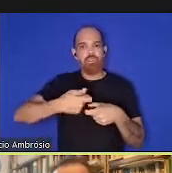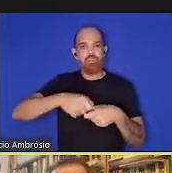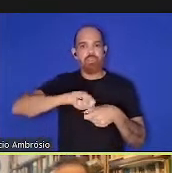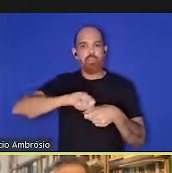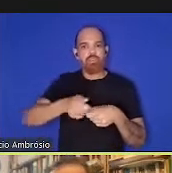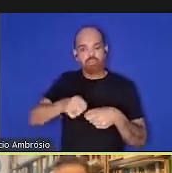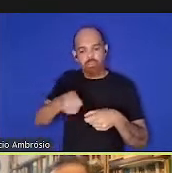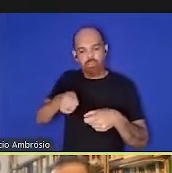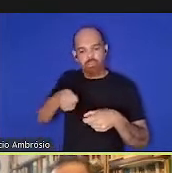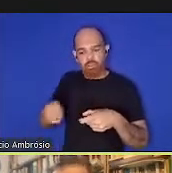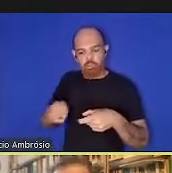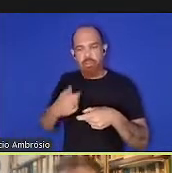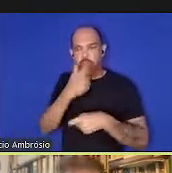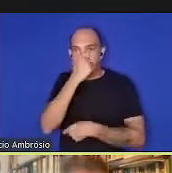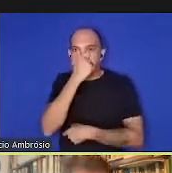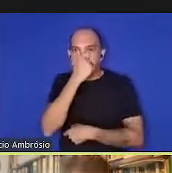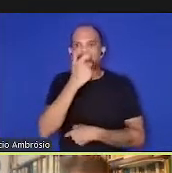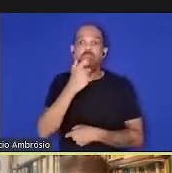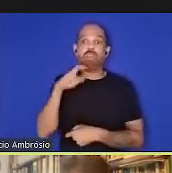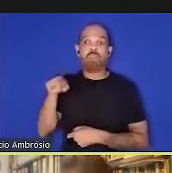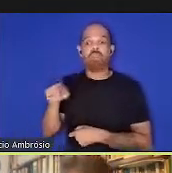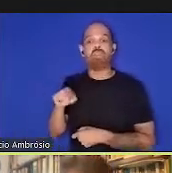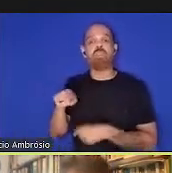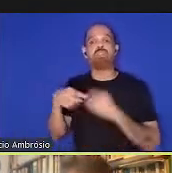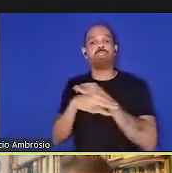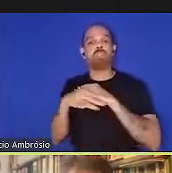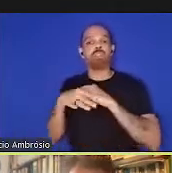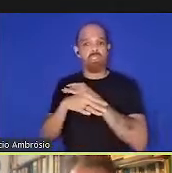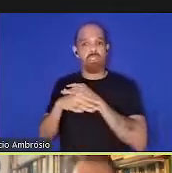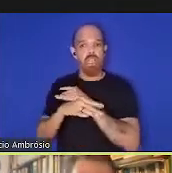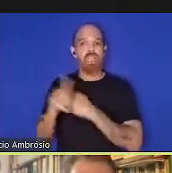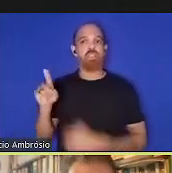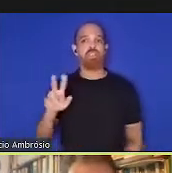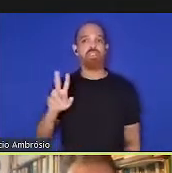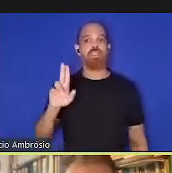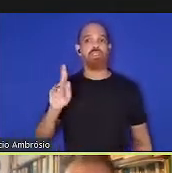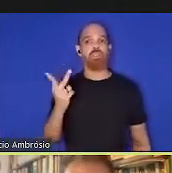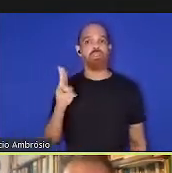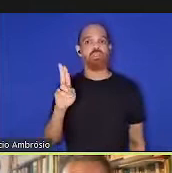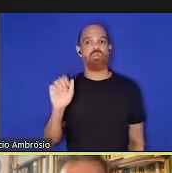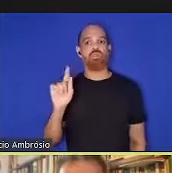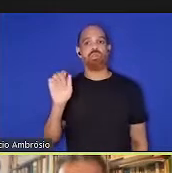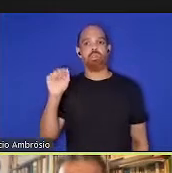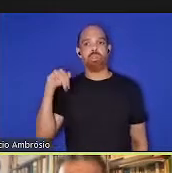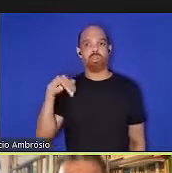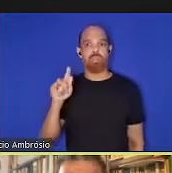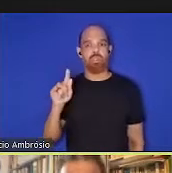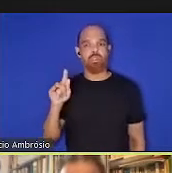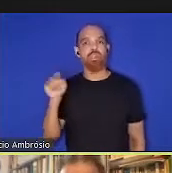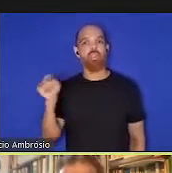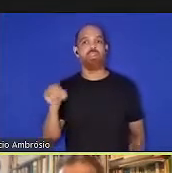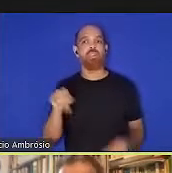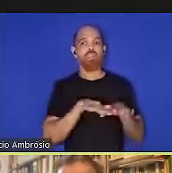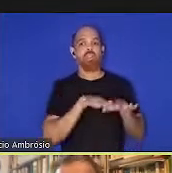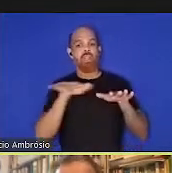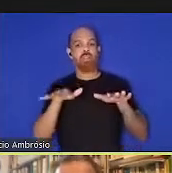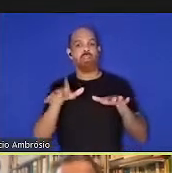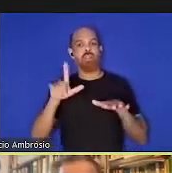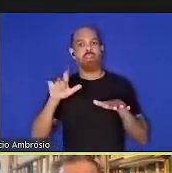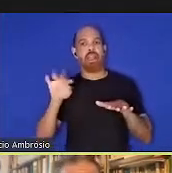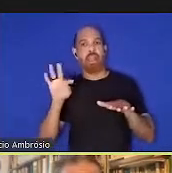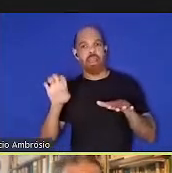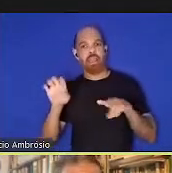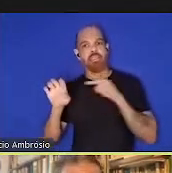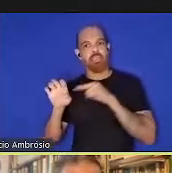e aqui está a cidade de Wuhan, aqui do lado leste, vocês podem ver